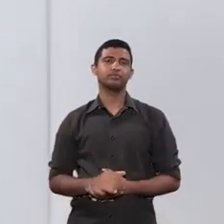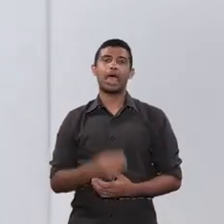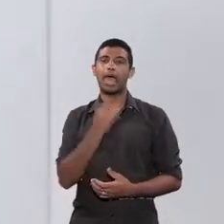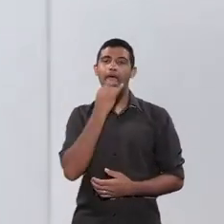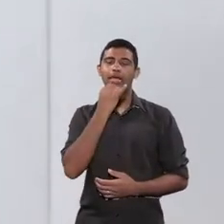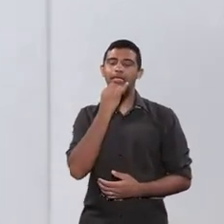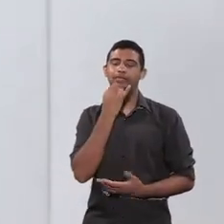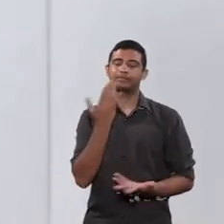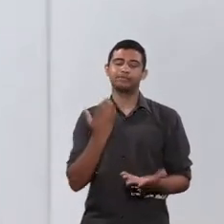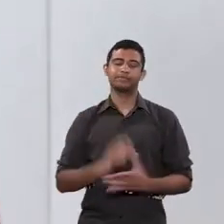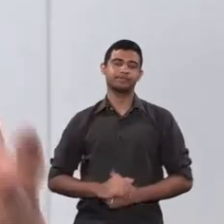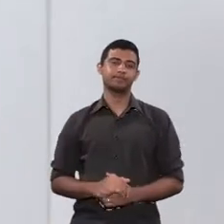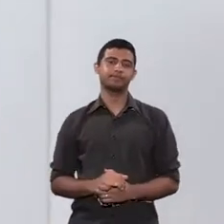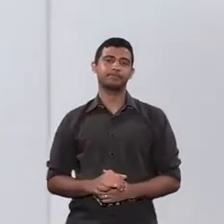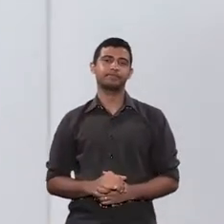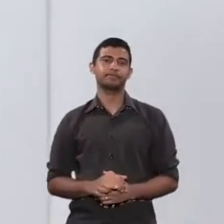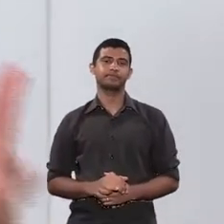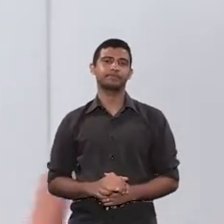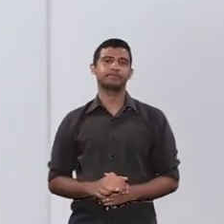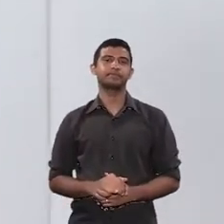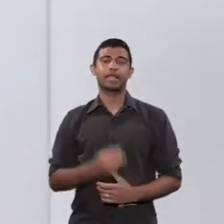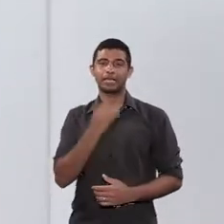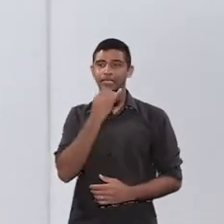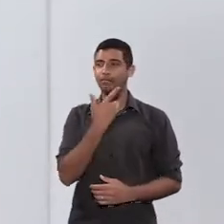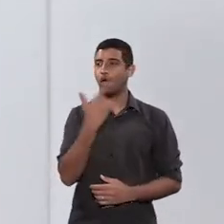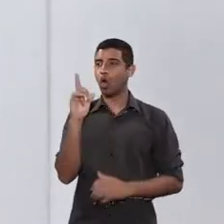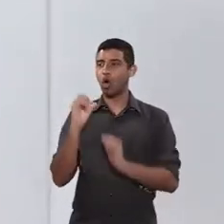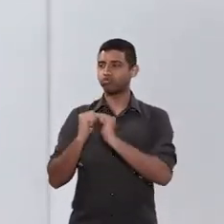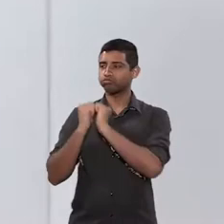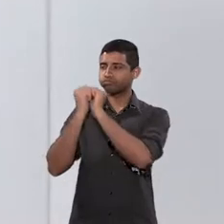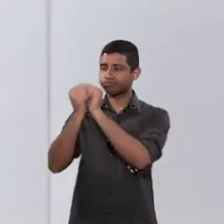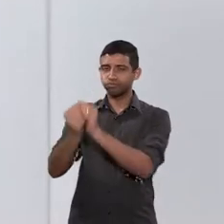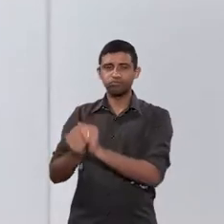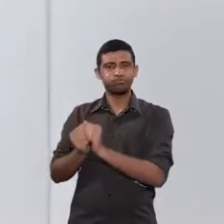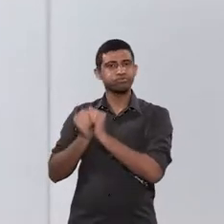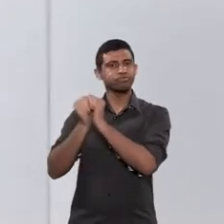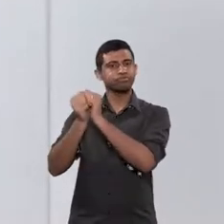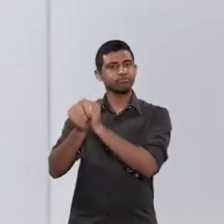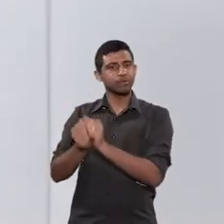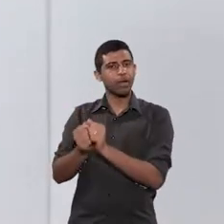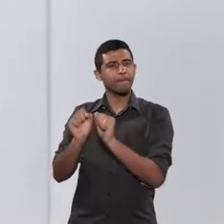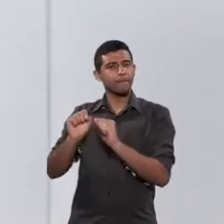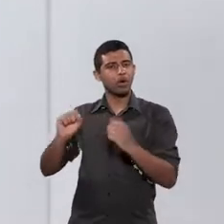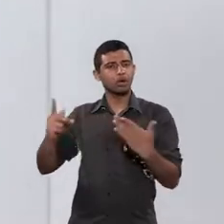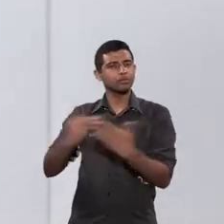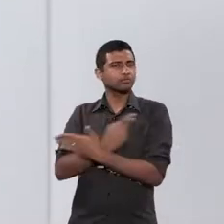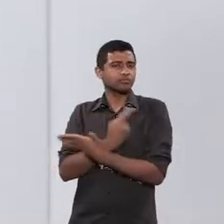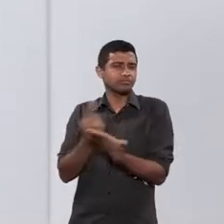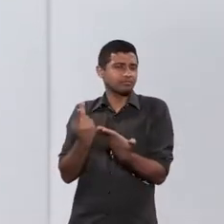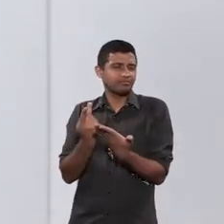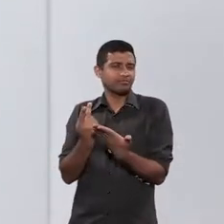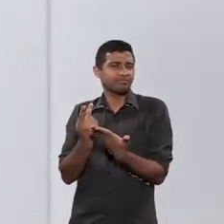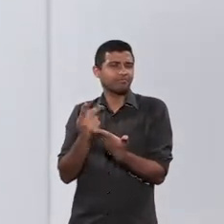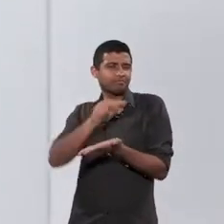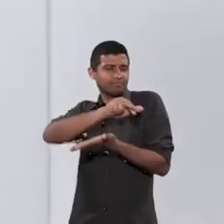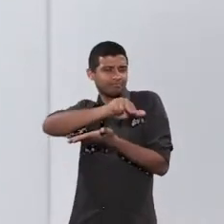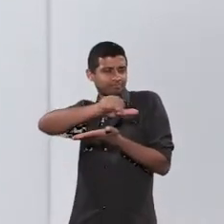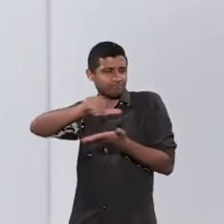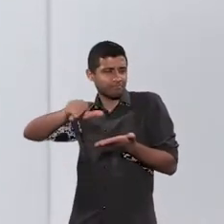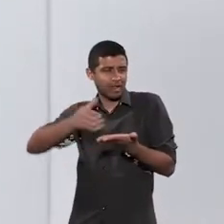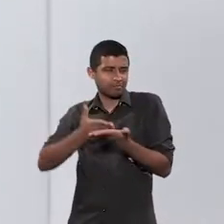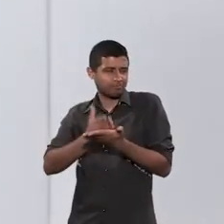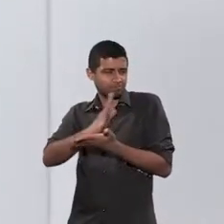Normalmente, no dia da convivência do outro, pode-se criar uma série de empecilhos,